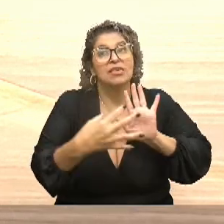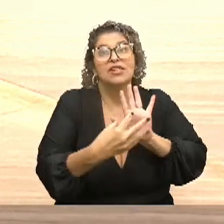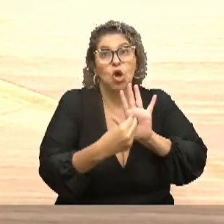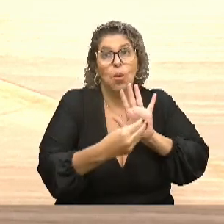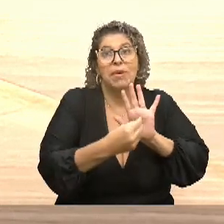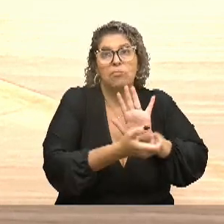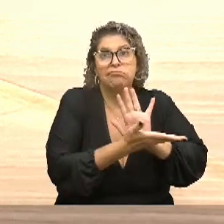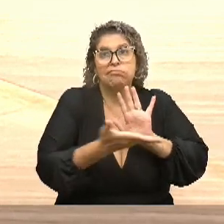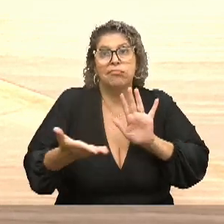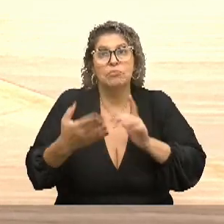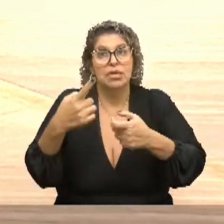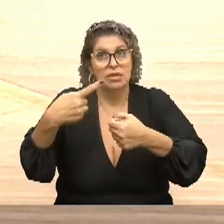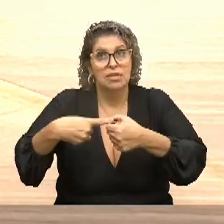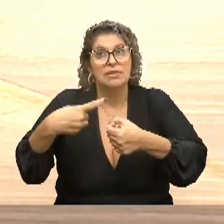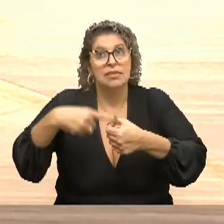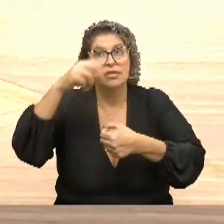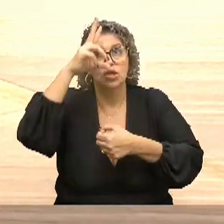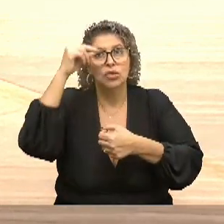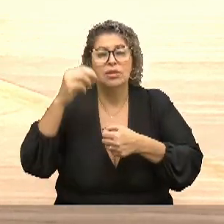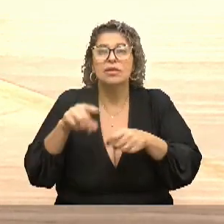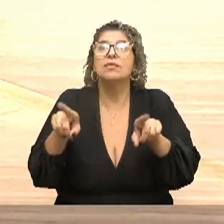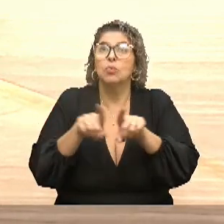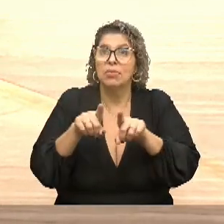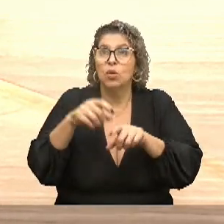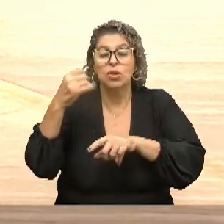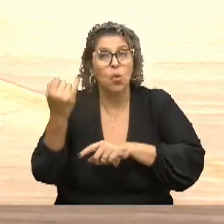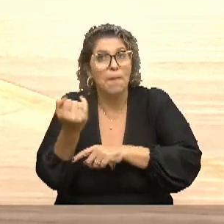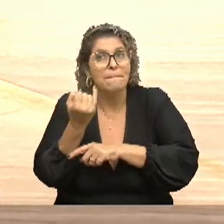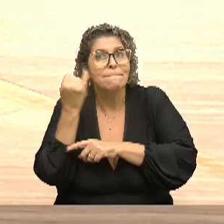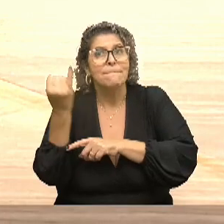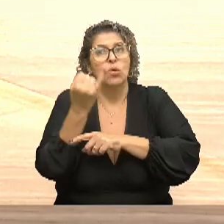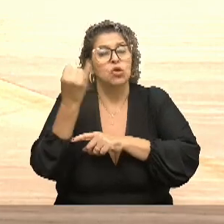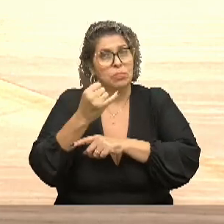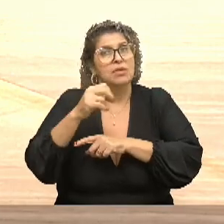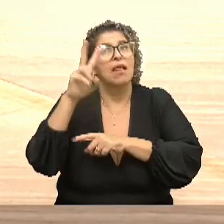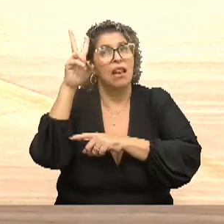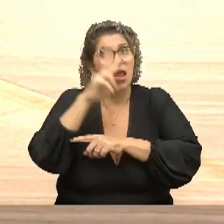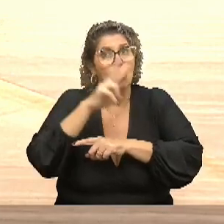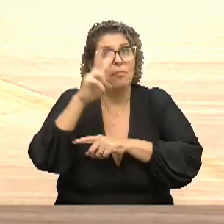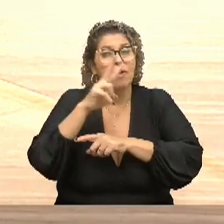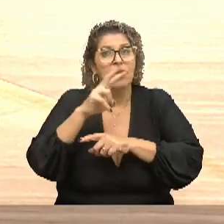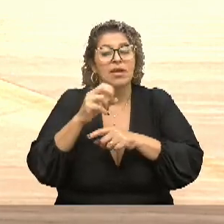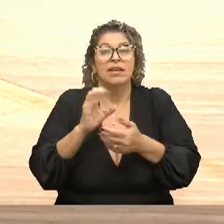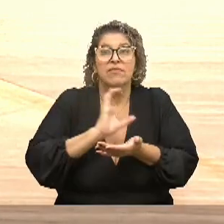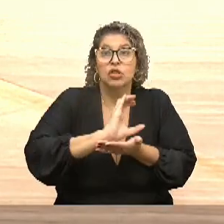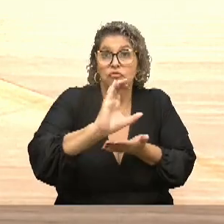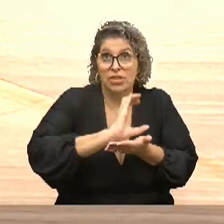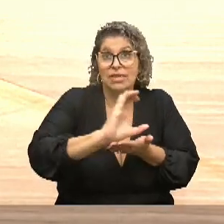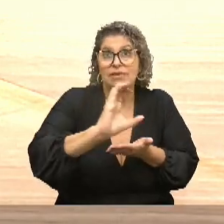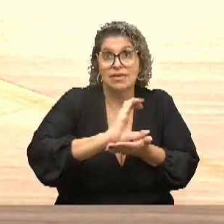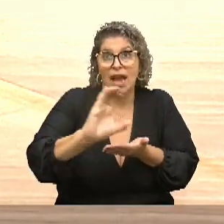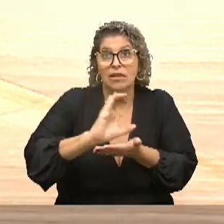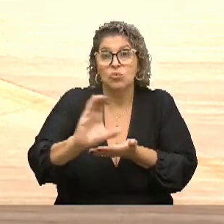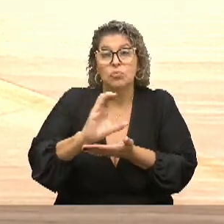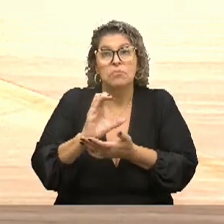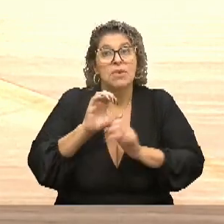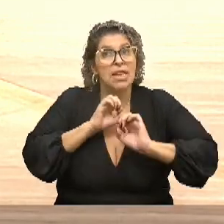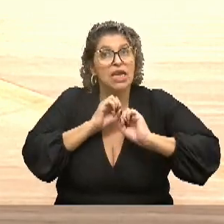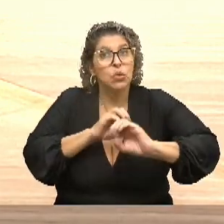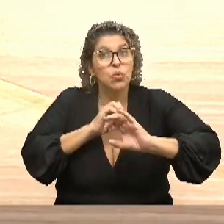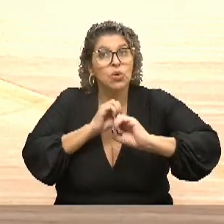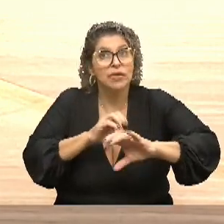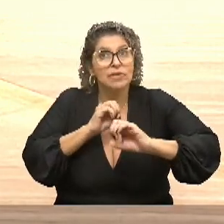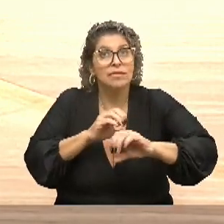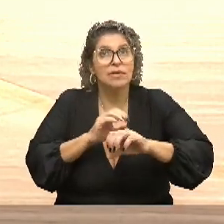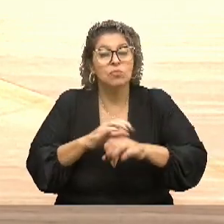pelos outros municípios. E uma coisa muito importante que a gente tem que ressaltar é que ele vai ser financiado pela educação. Sim. Porque